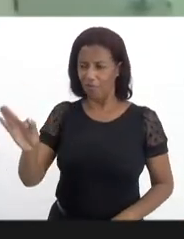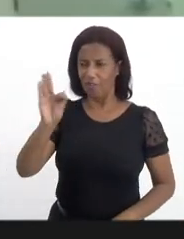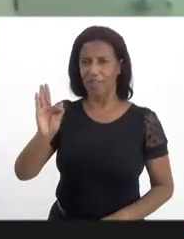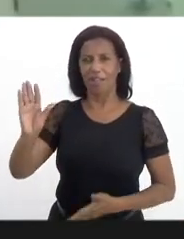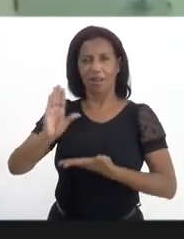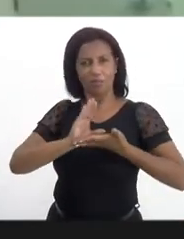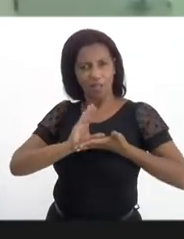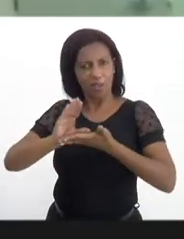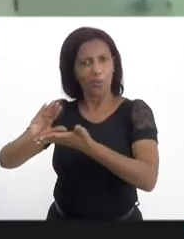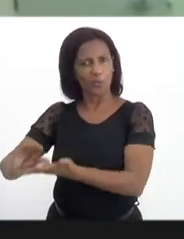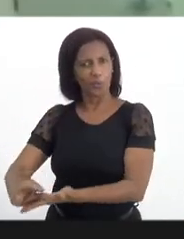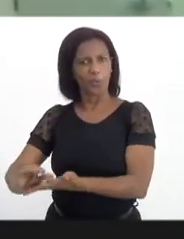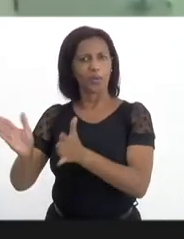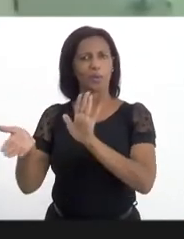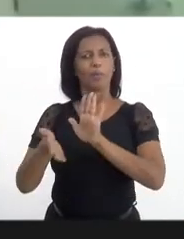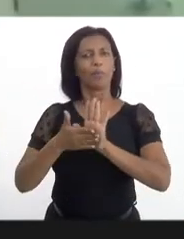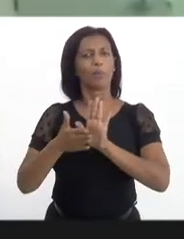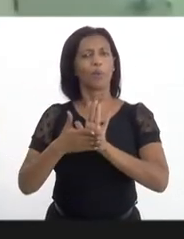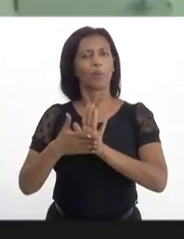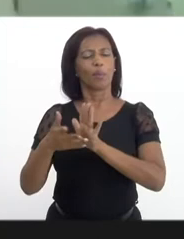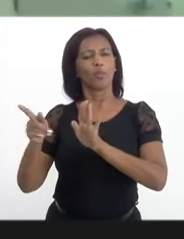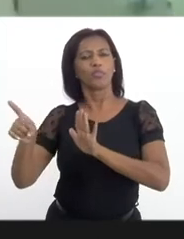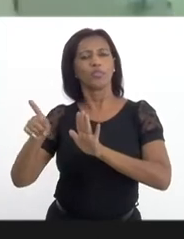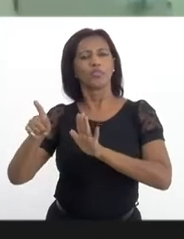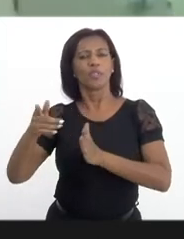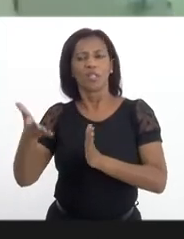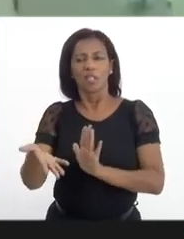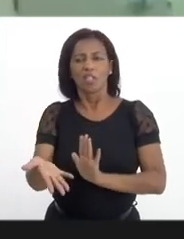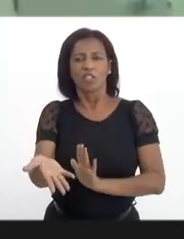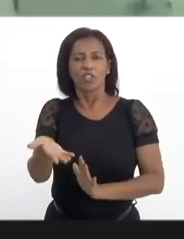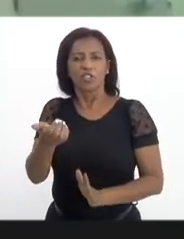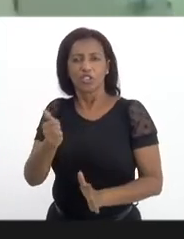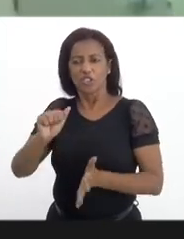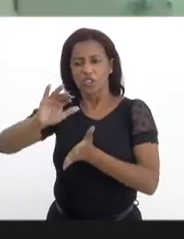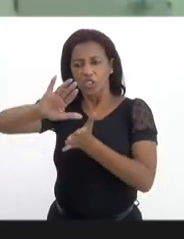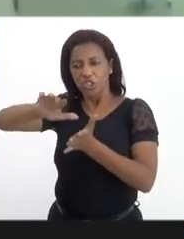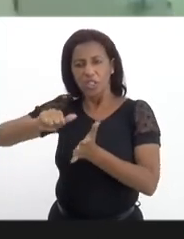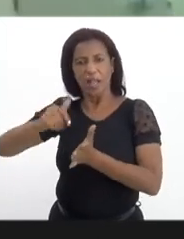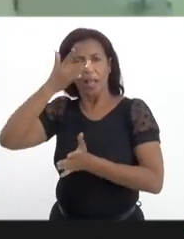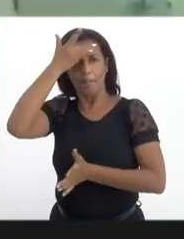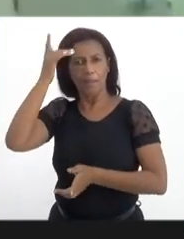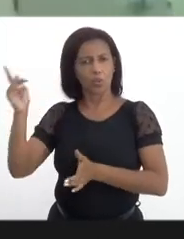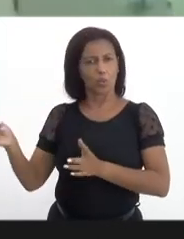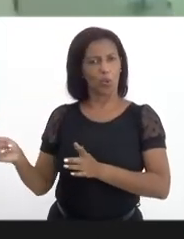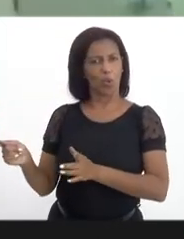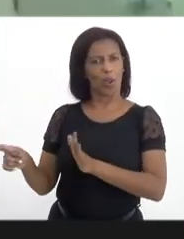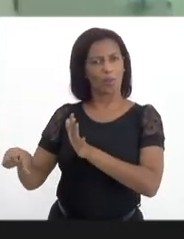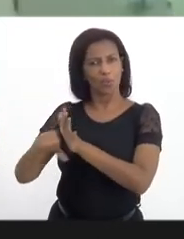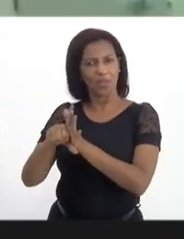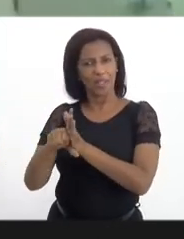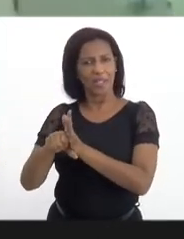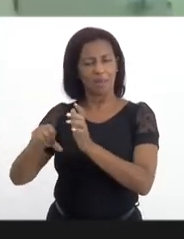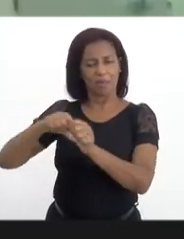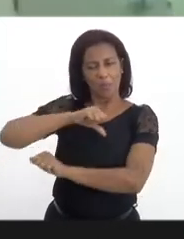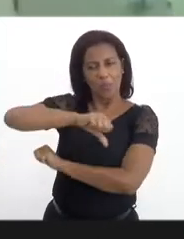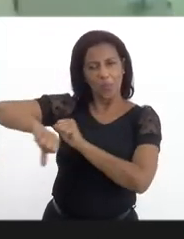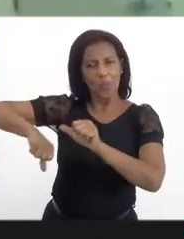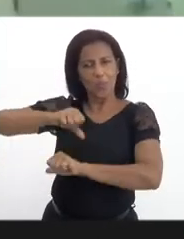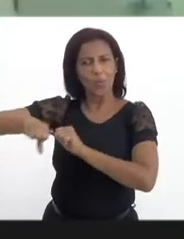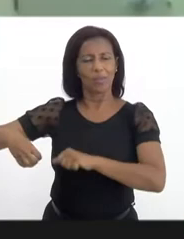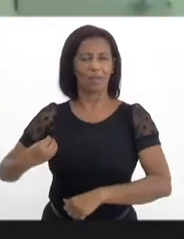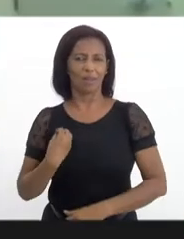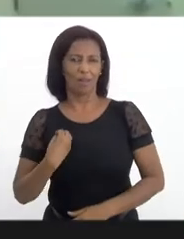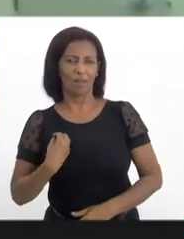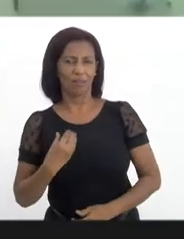federal para esse projeto, e a proposta é descriminalizar, tirar os meninos da criminalidade, a gente sabe que tem, sim, dependência química agregada, junto